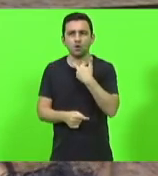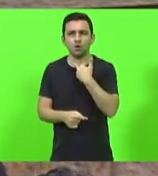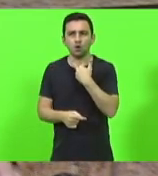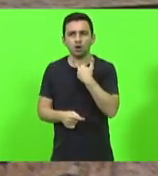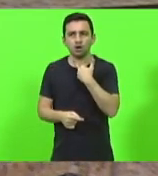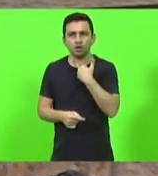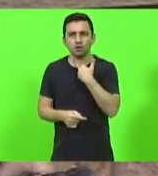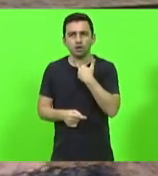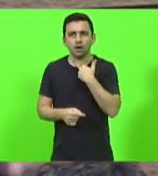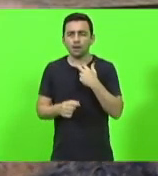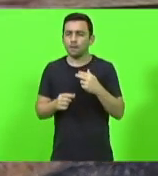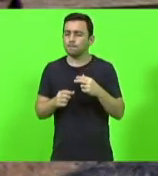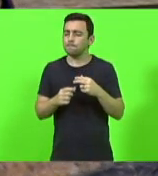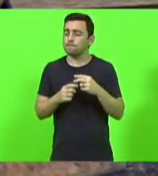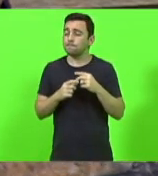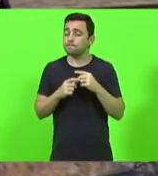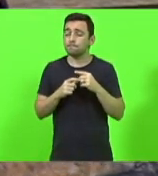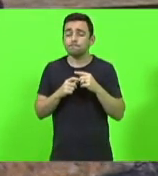maioria das pedras ali